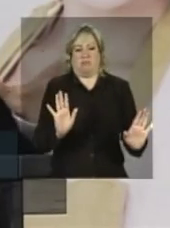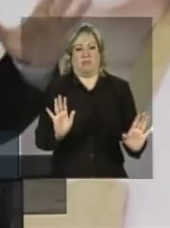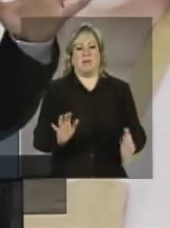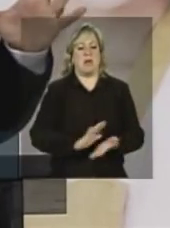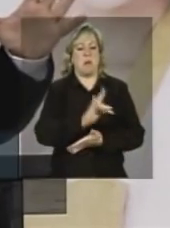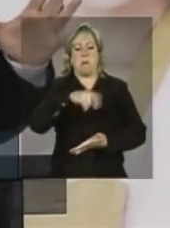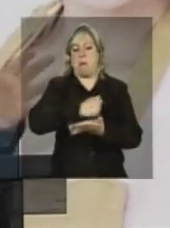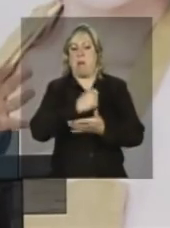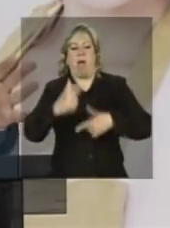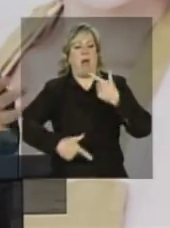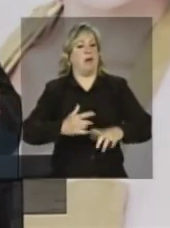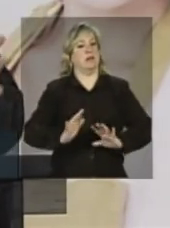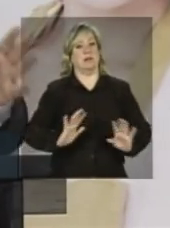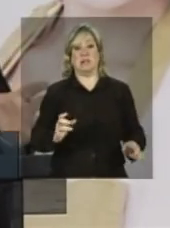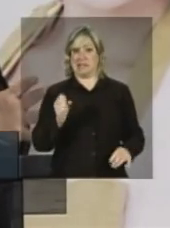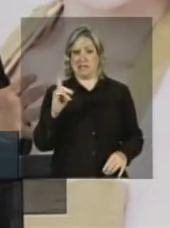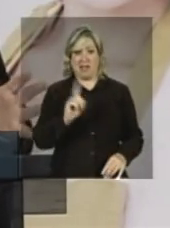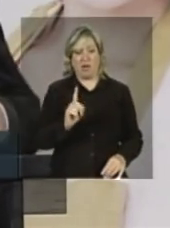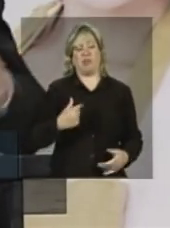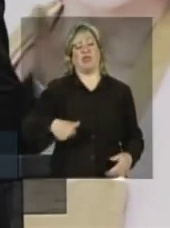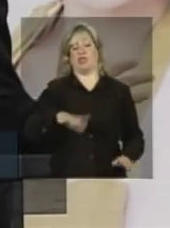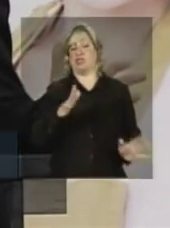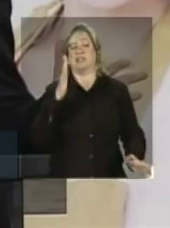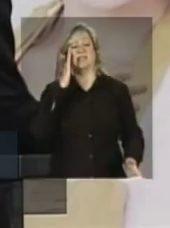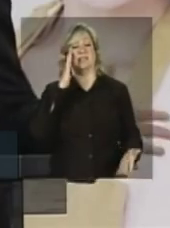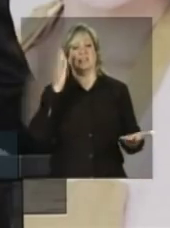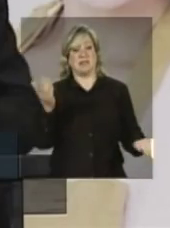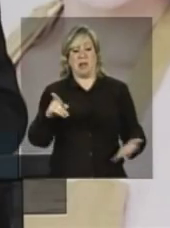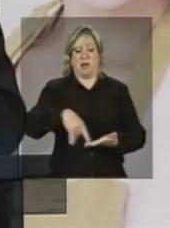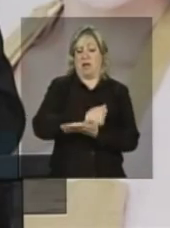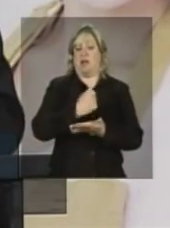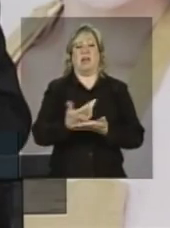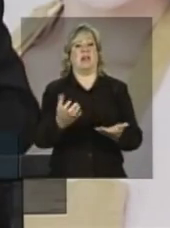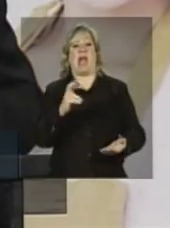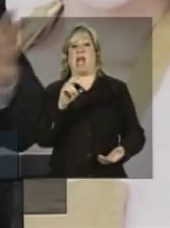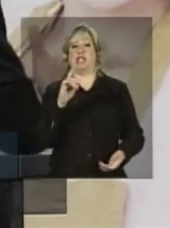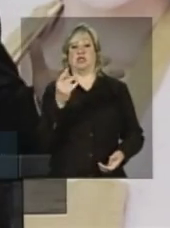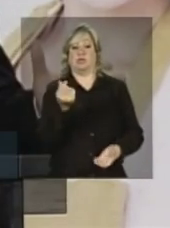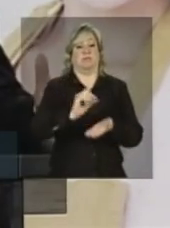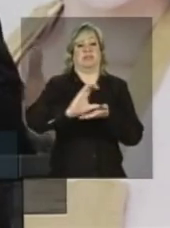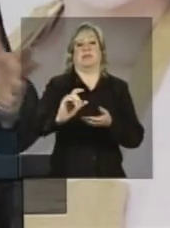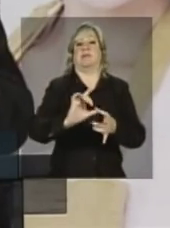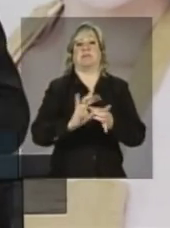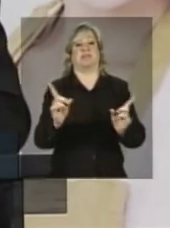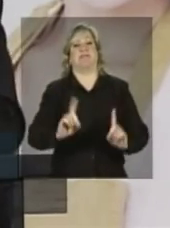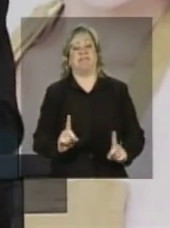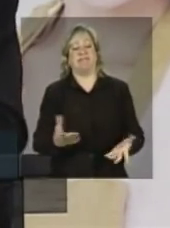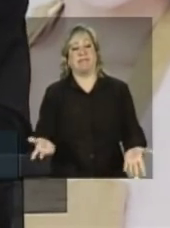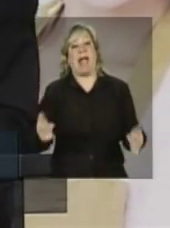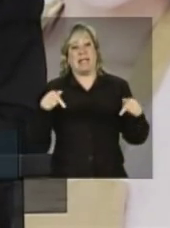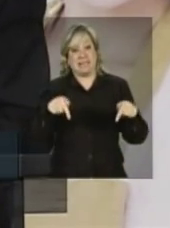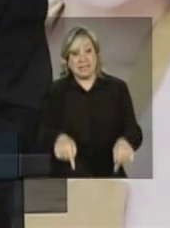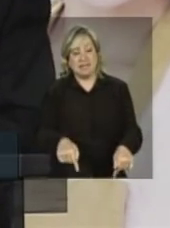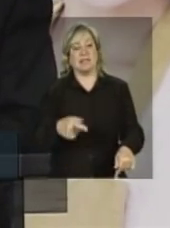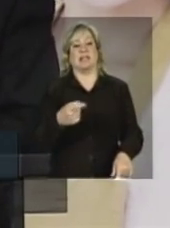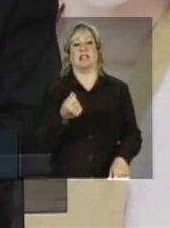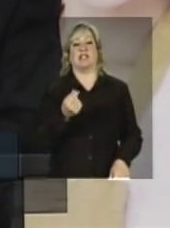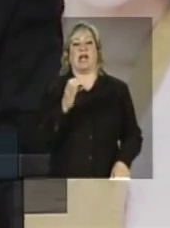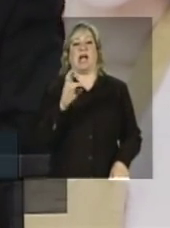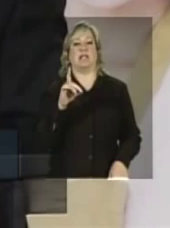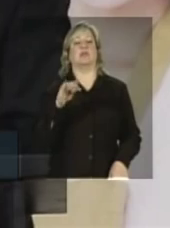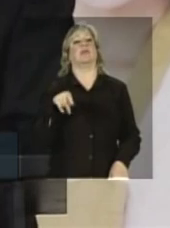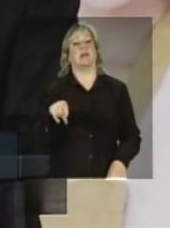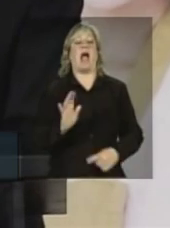burocracia, porque senão, nós já sabemos, com toda essa burocracia o crédito não sai. Desta maneira, de fato, o crédito